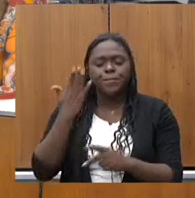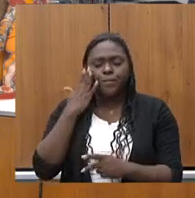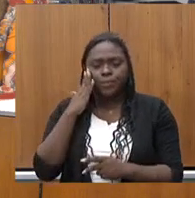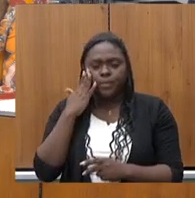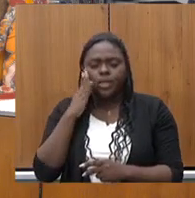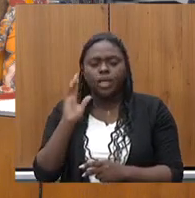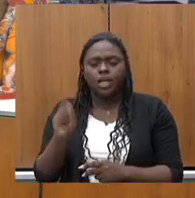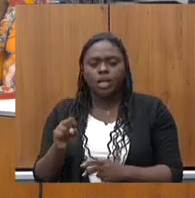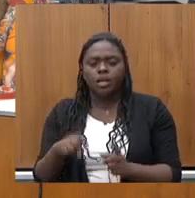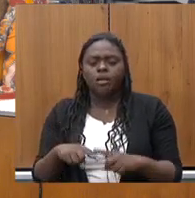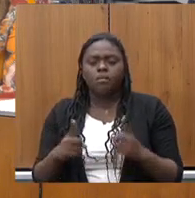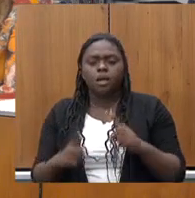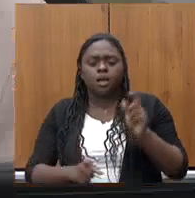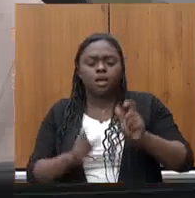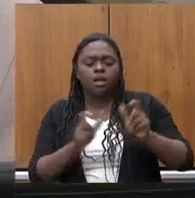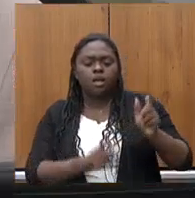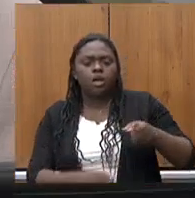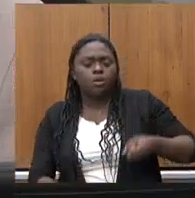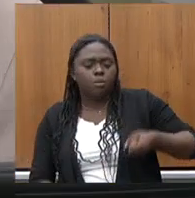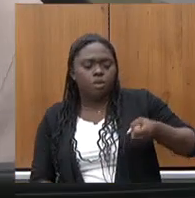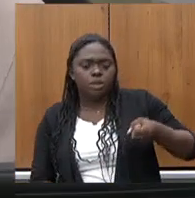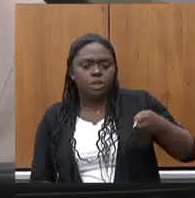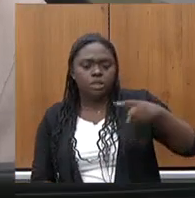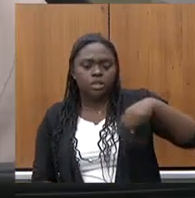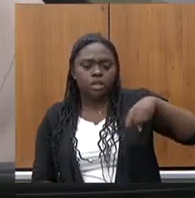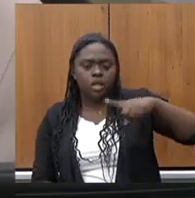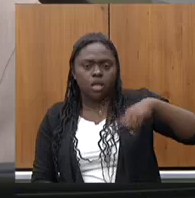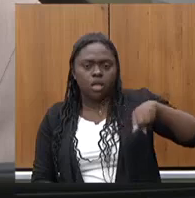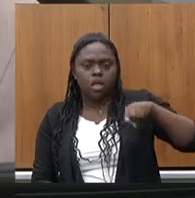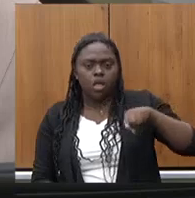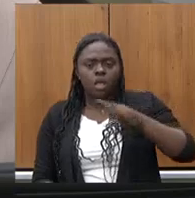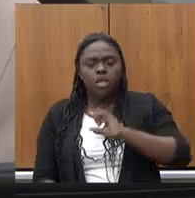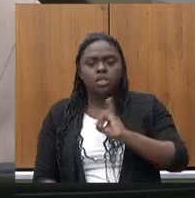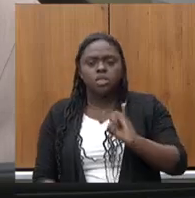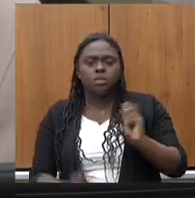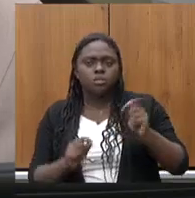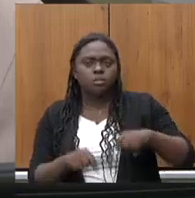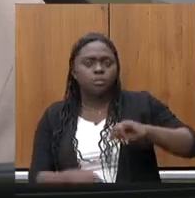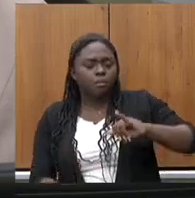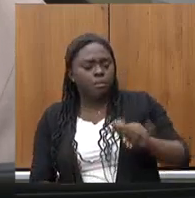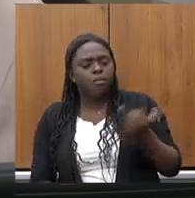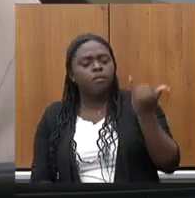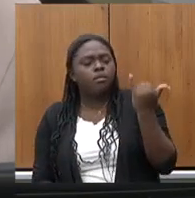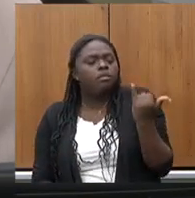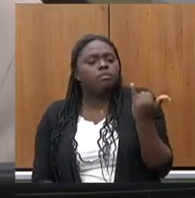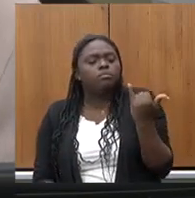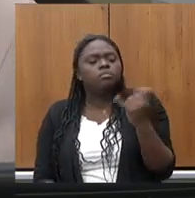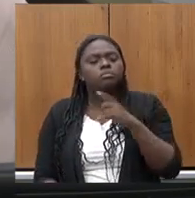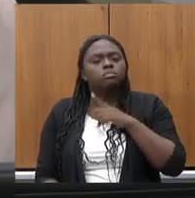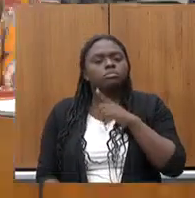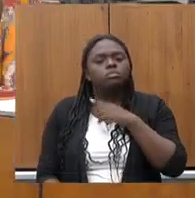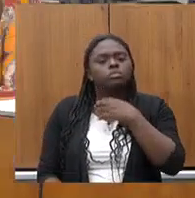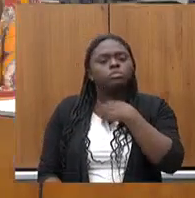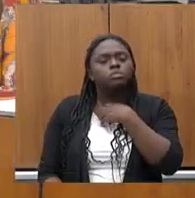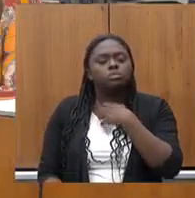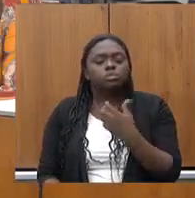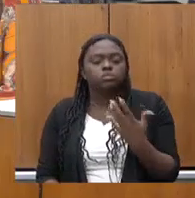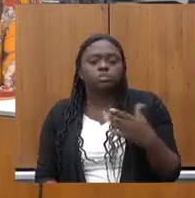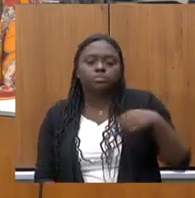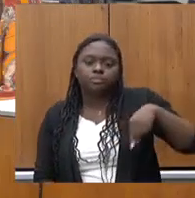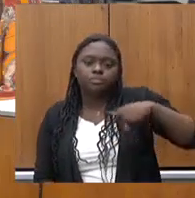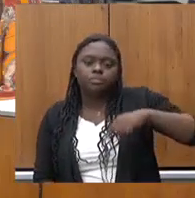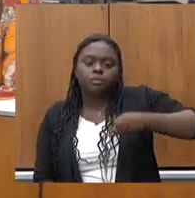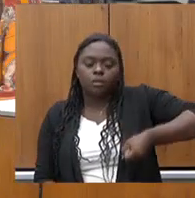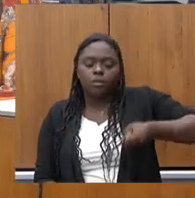dos bolsistas tradicionais algo que se pudesse aproveitar que tivesse tido os bolsistas os